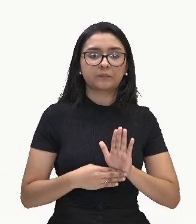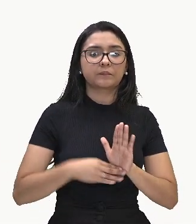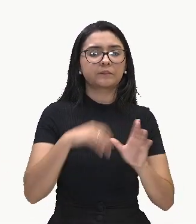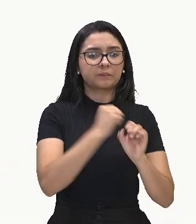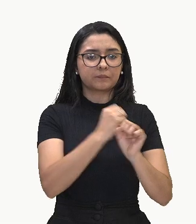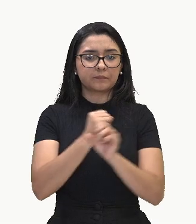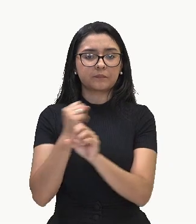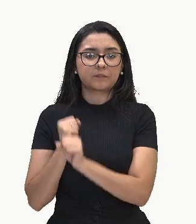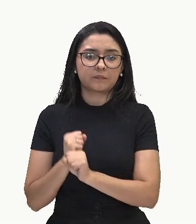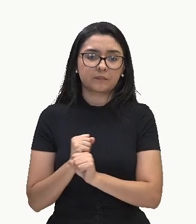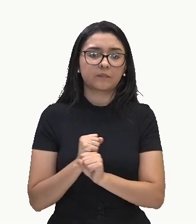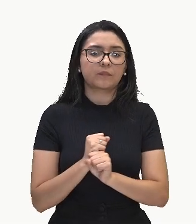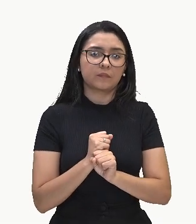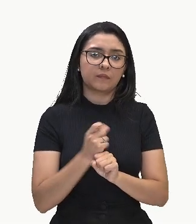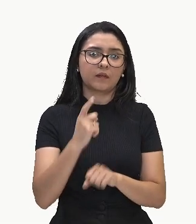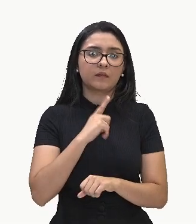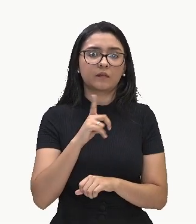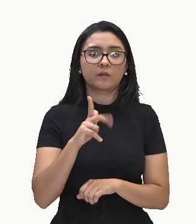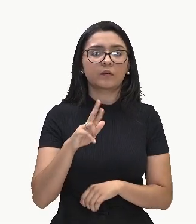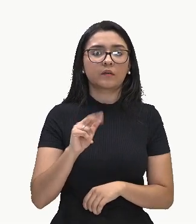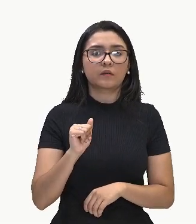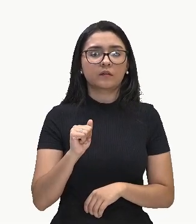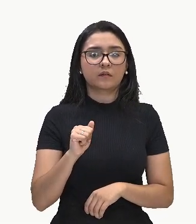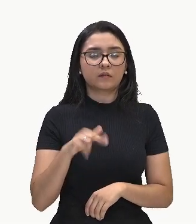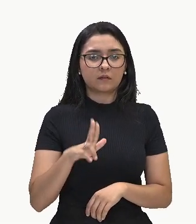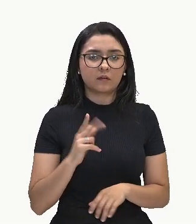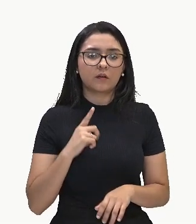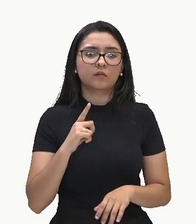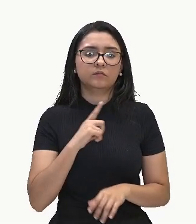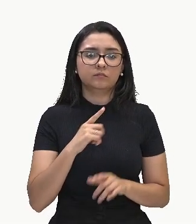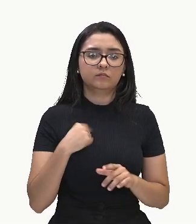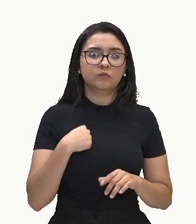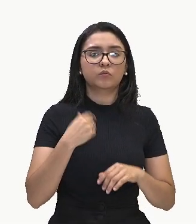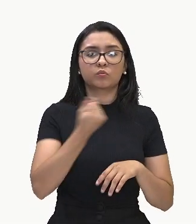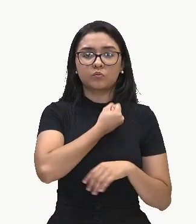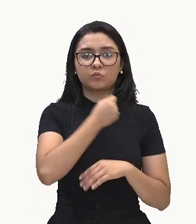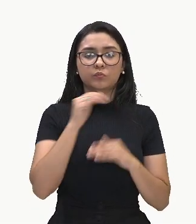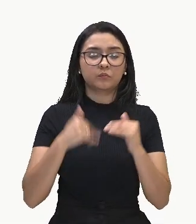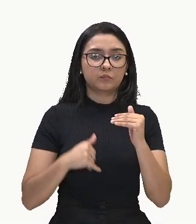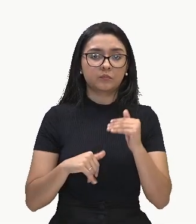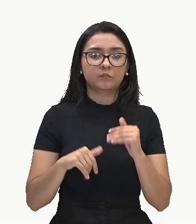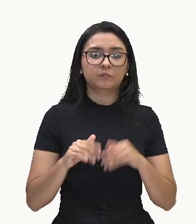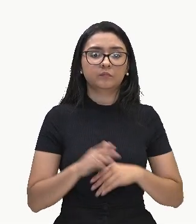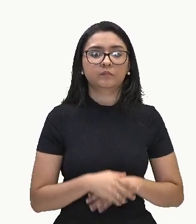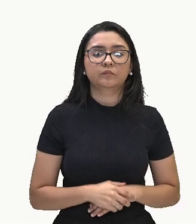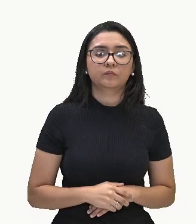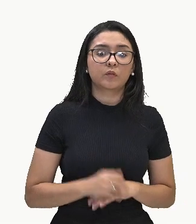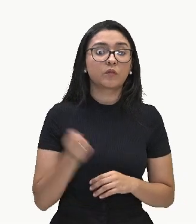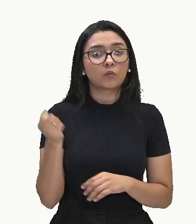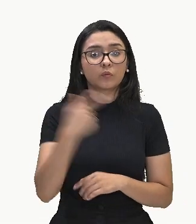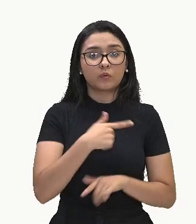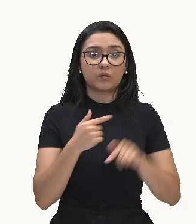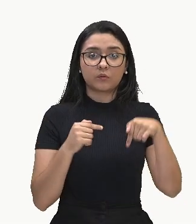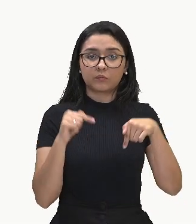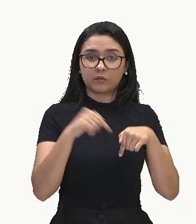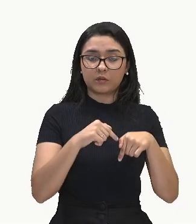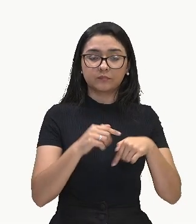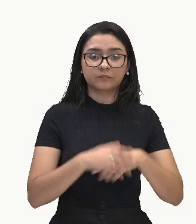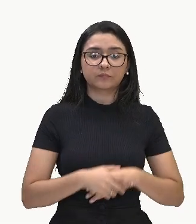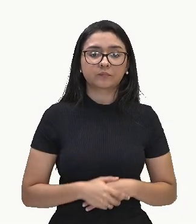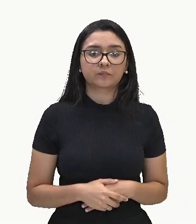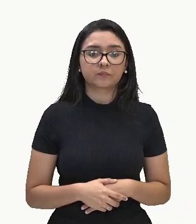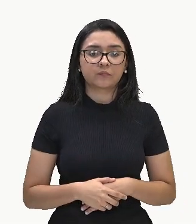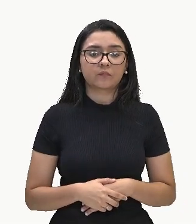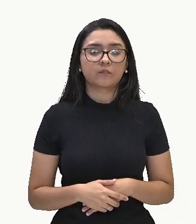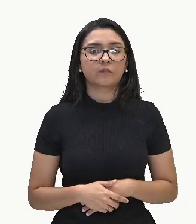que o grau do resto seja menor que o grau do quociente. Tá